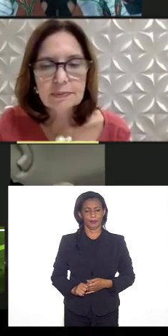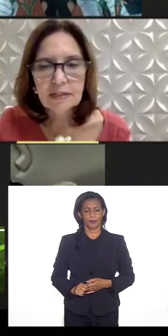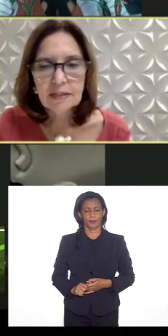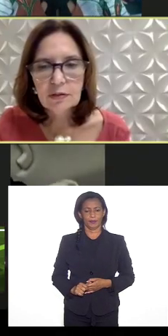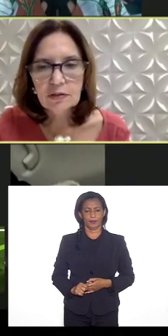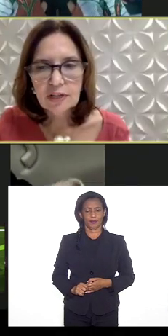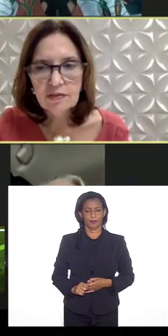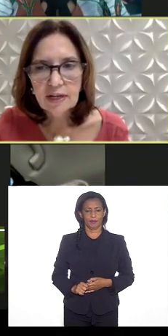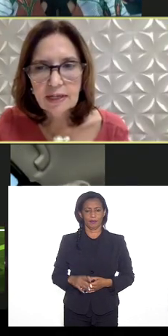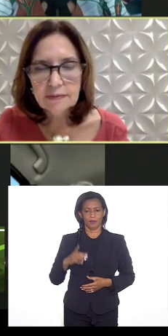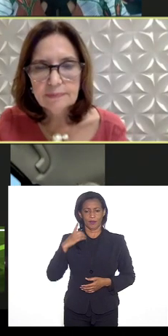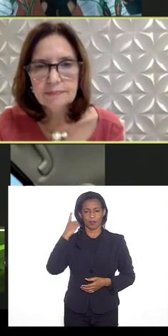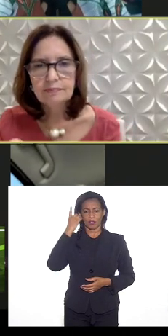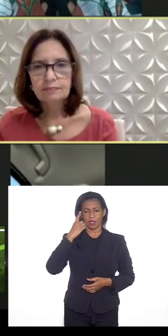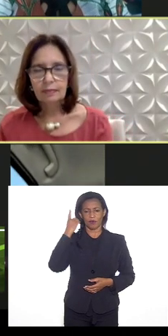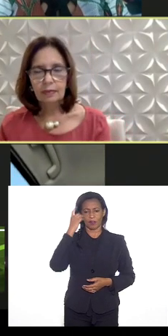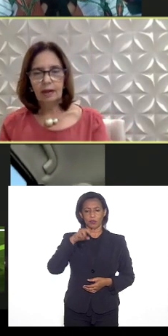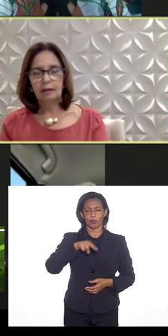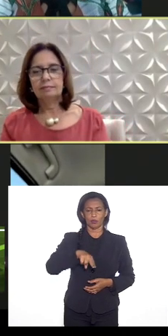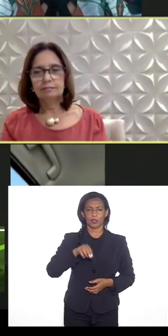deputado Náudio Carvalho